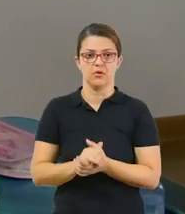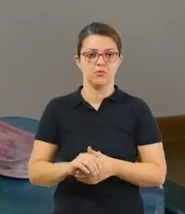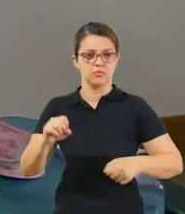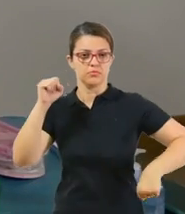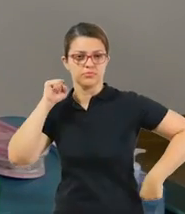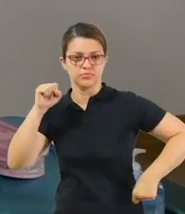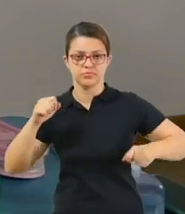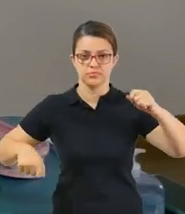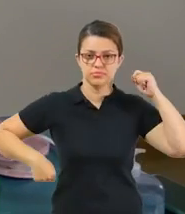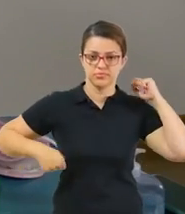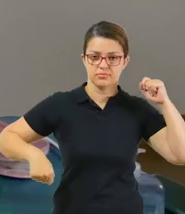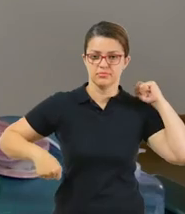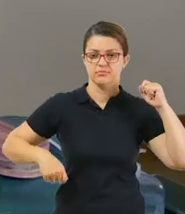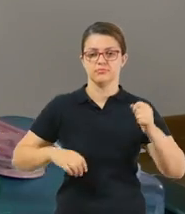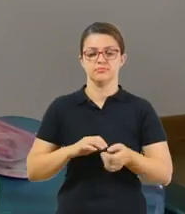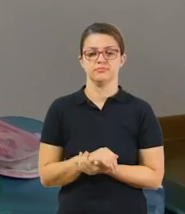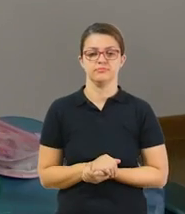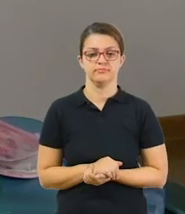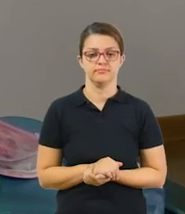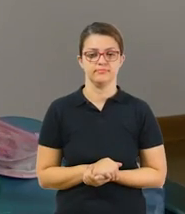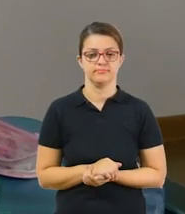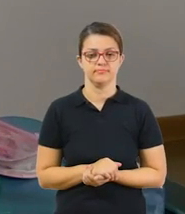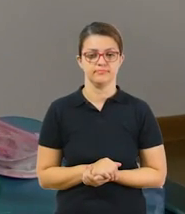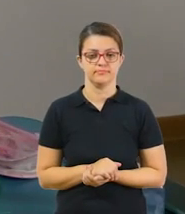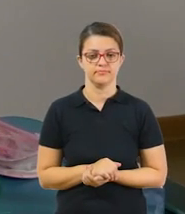bem. E é isso, pessoal.